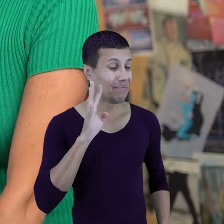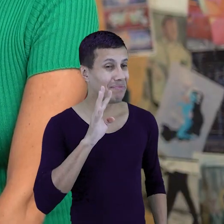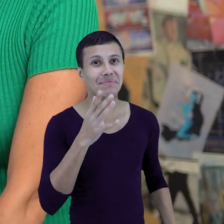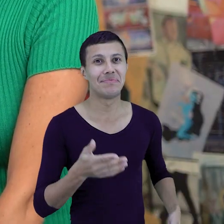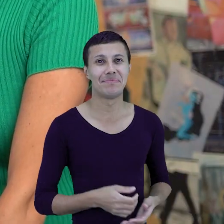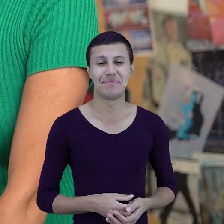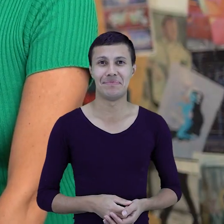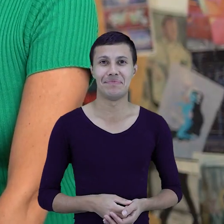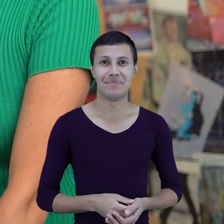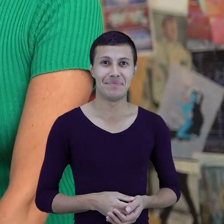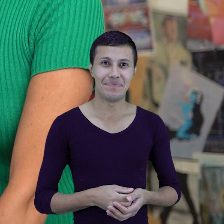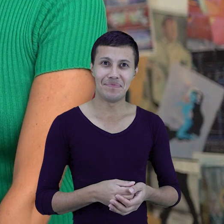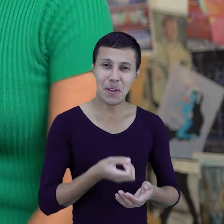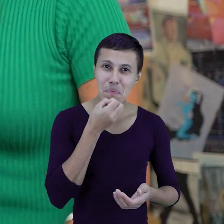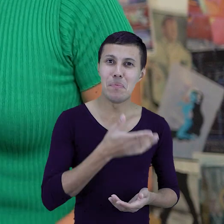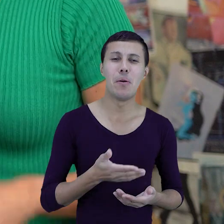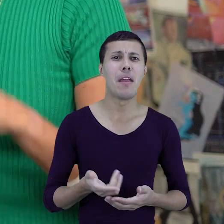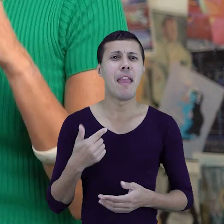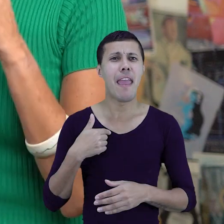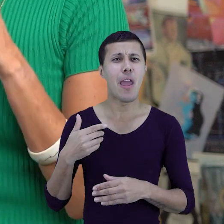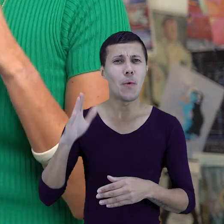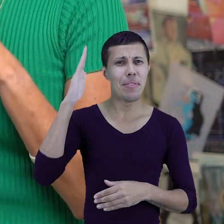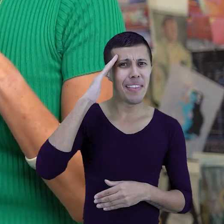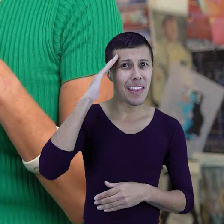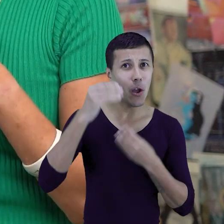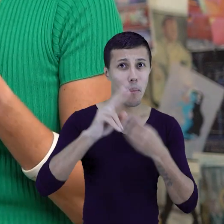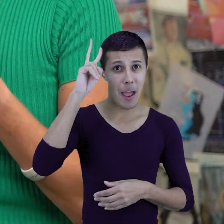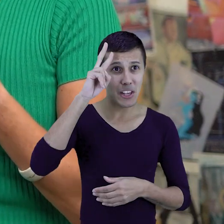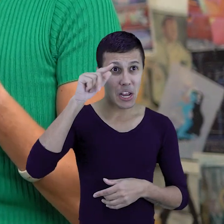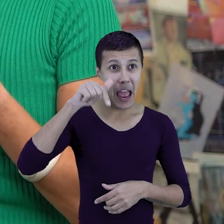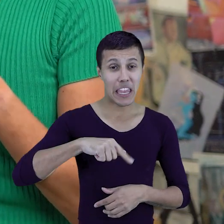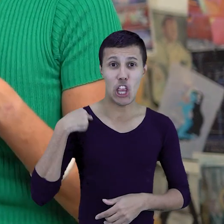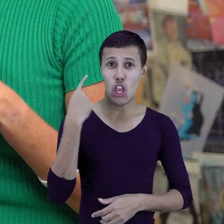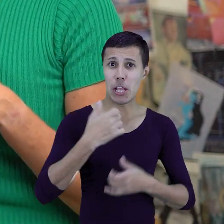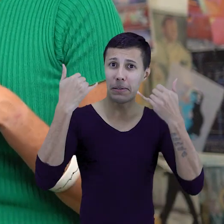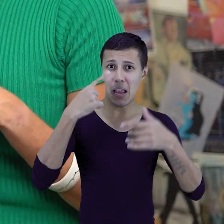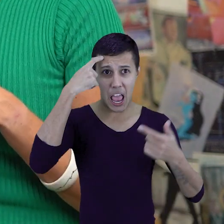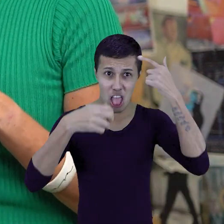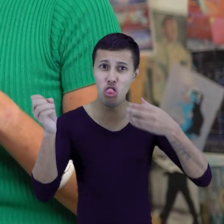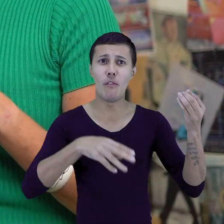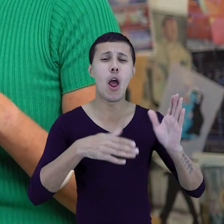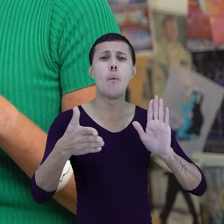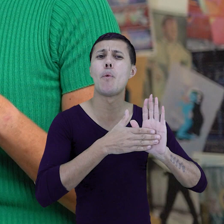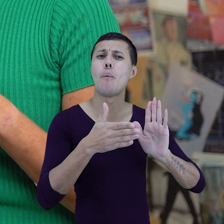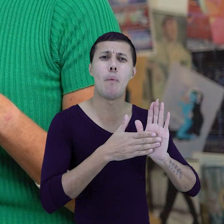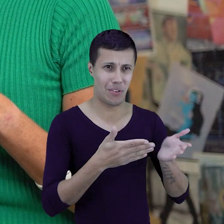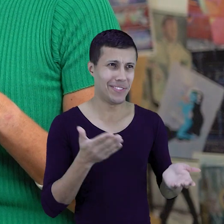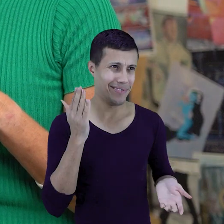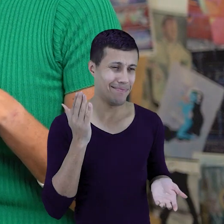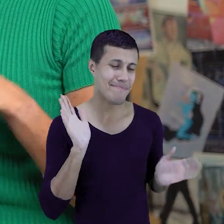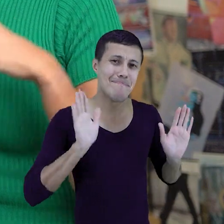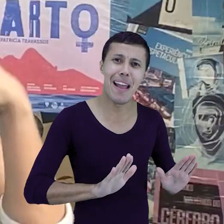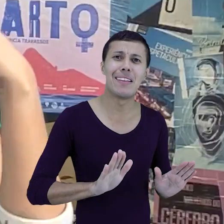legal. Isso é... Eu queria entrar pra essa história, porque a gente aqui no Inovar, a gente fala muito de propósito, né, Mônica? A gente,